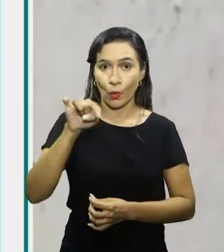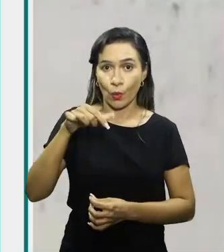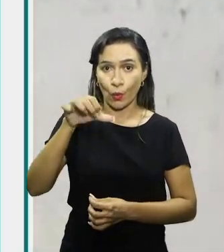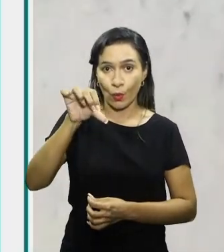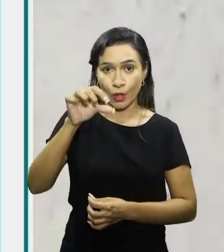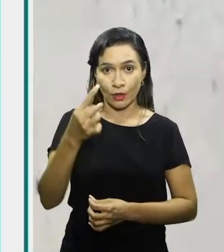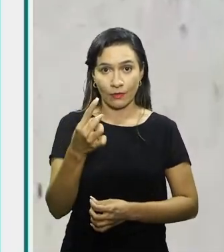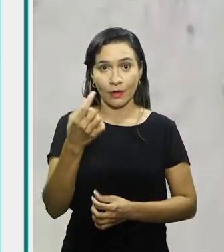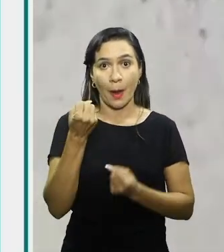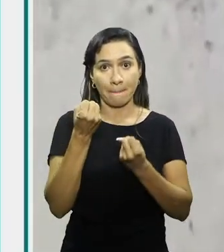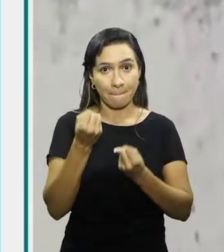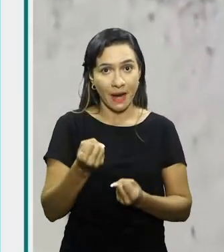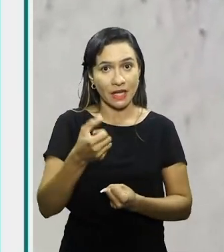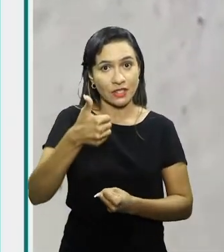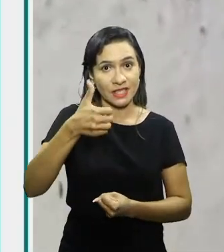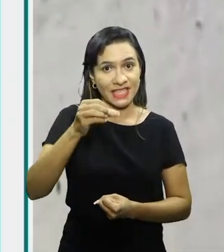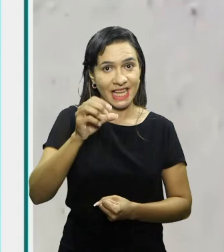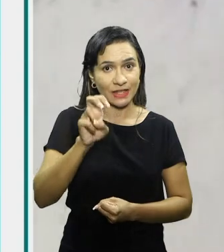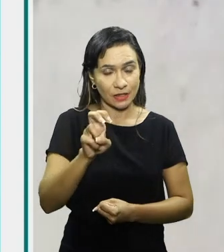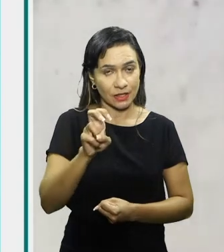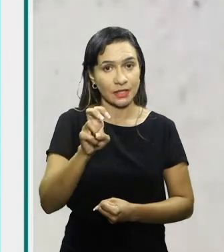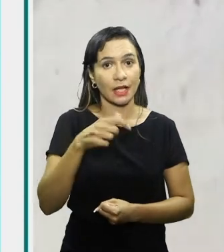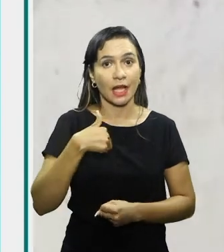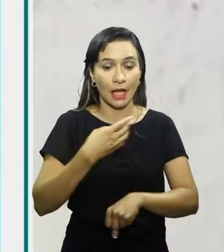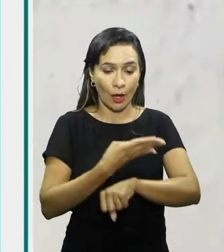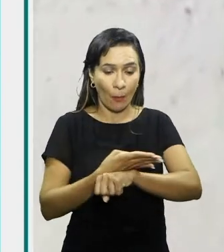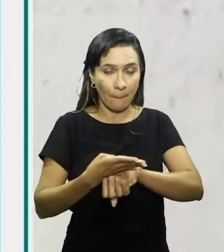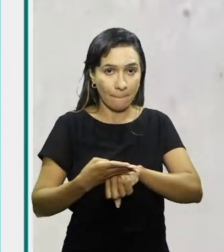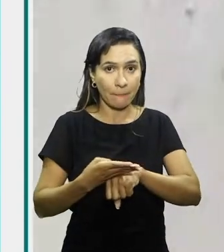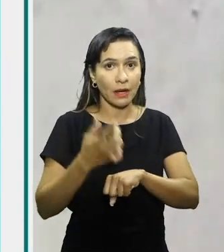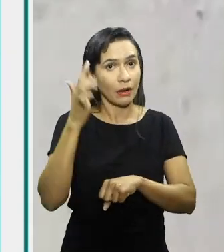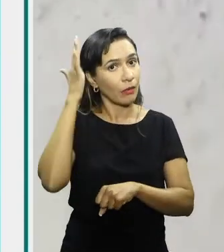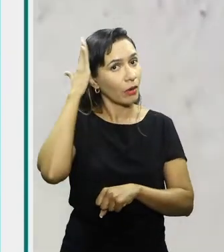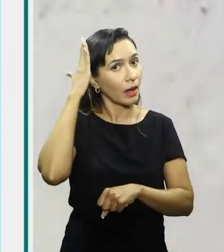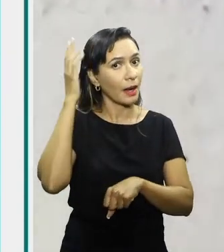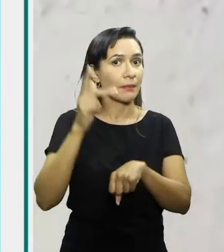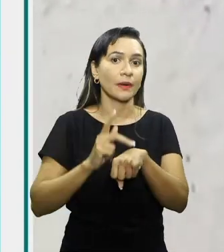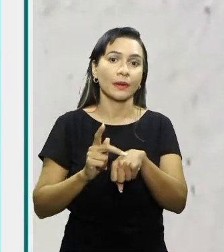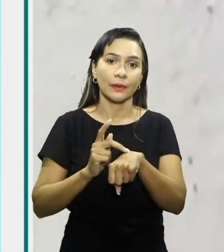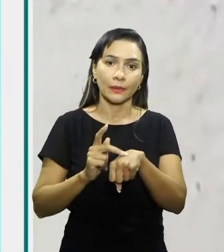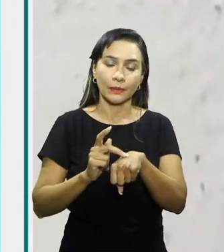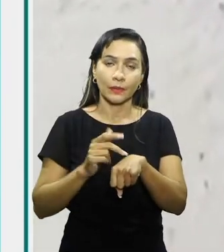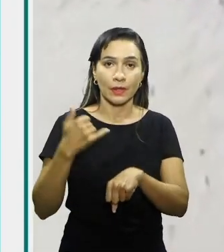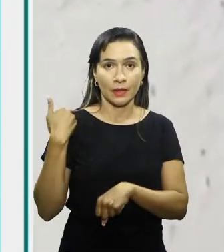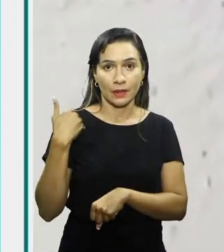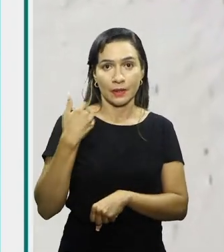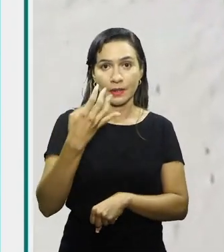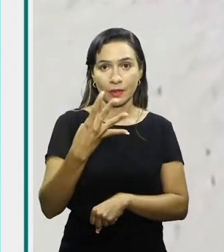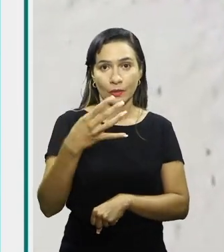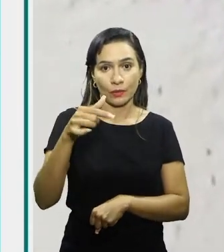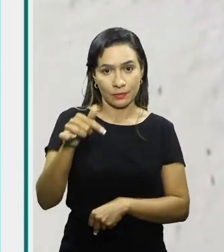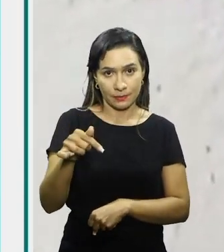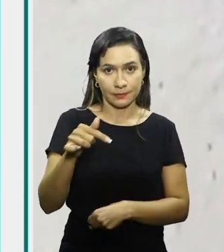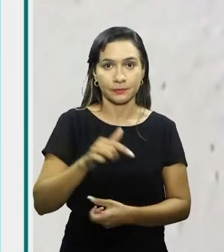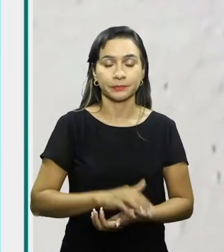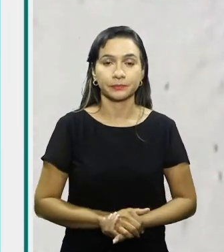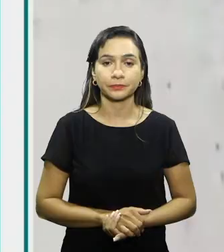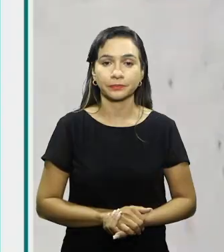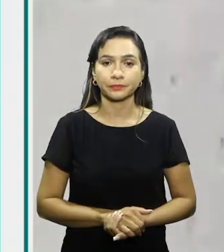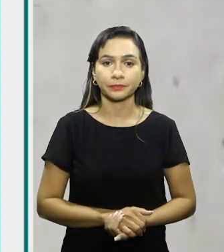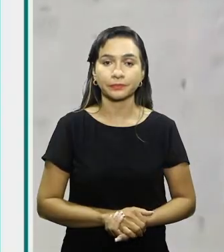105kg, sou branco, tenho cabelo preto, bem curtinho, tenho 47 anos de idade.